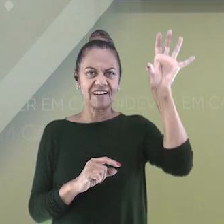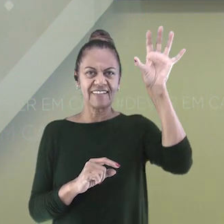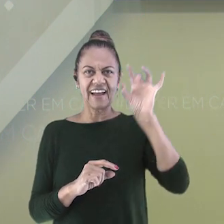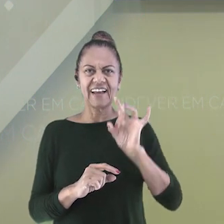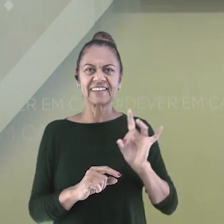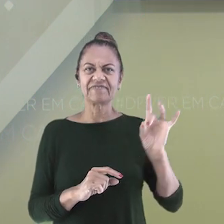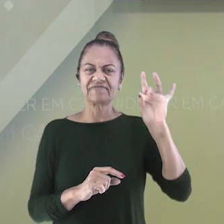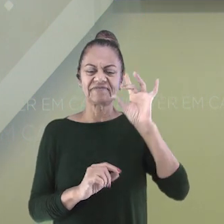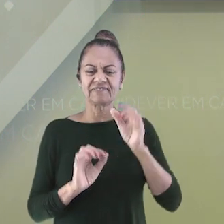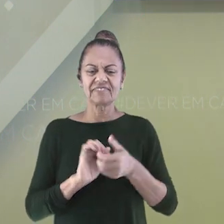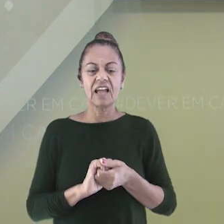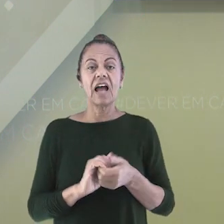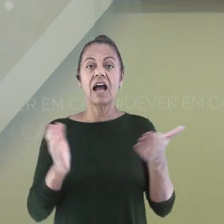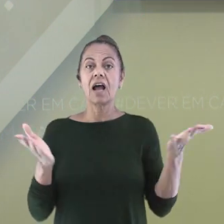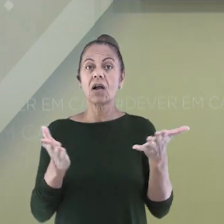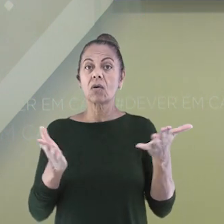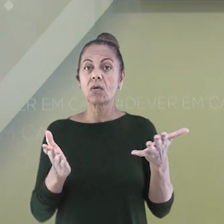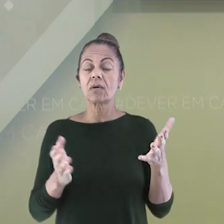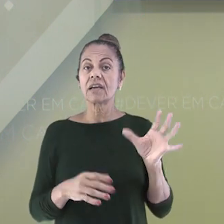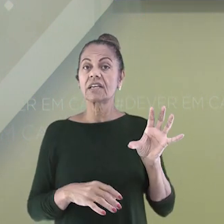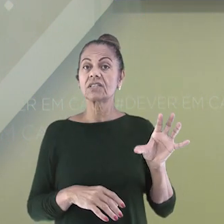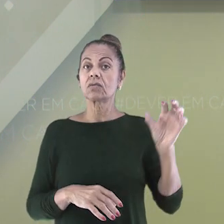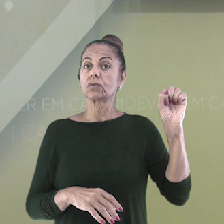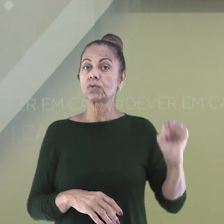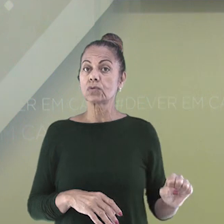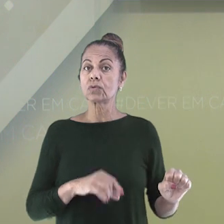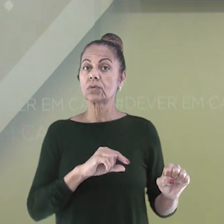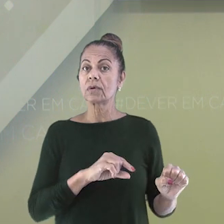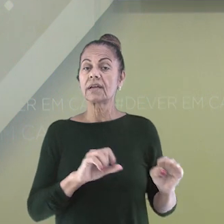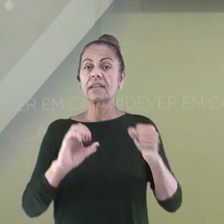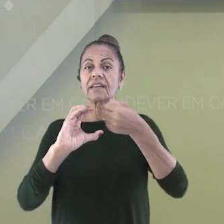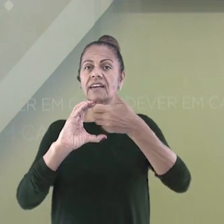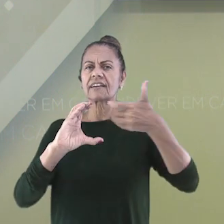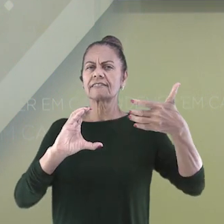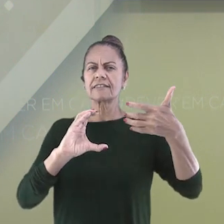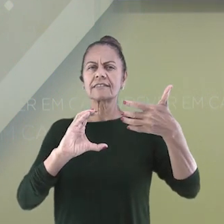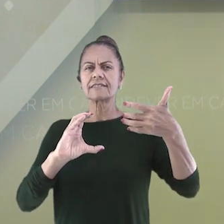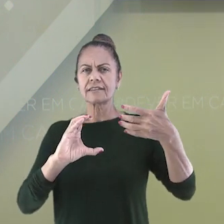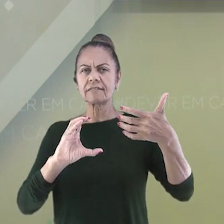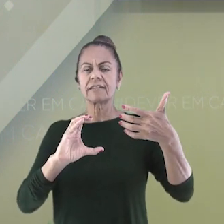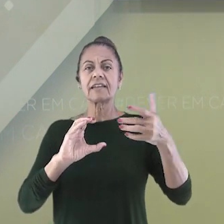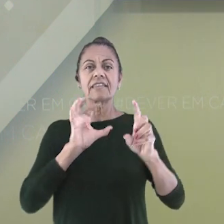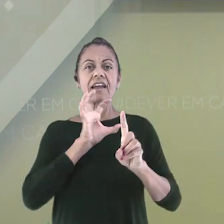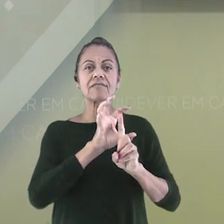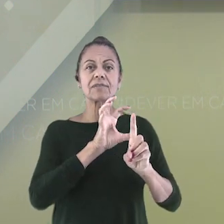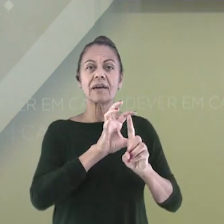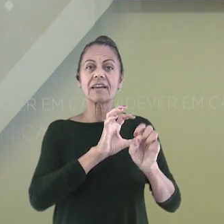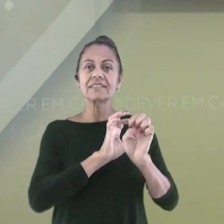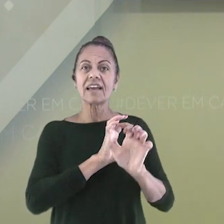a região sul. Ela tem traços característicos da presença europeia na colonização e povoamento.